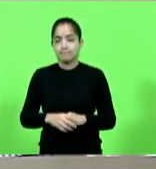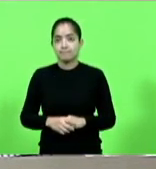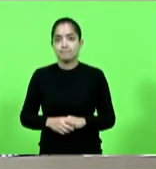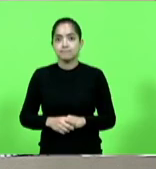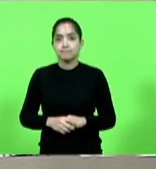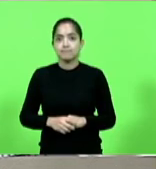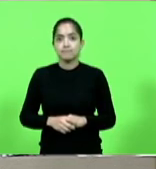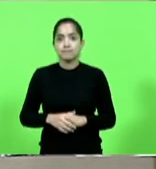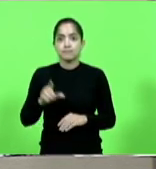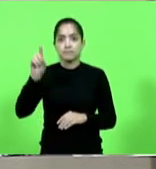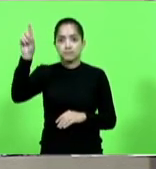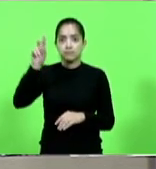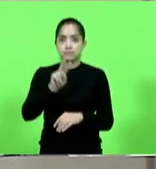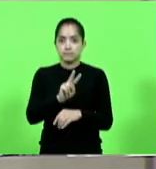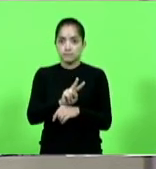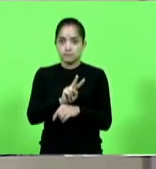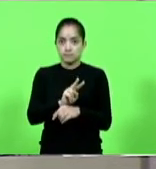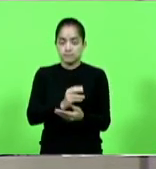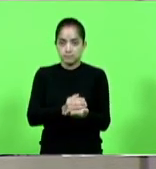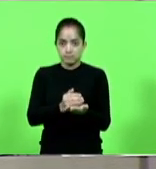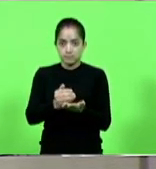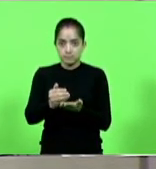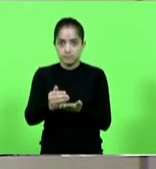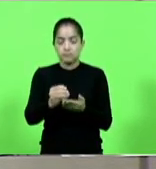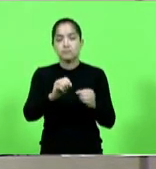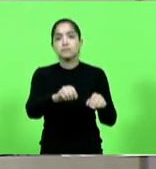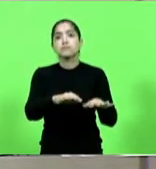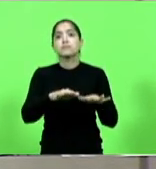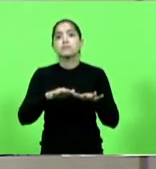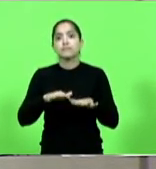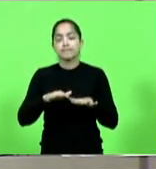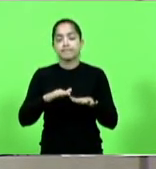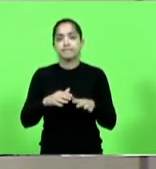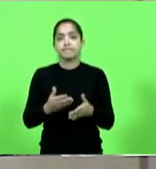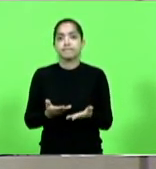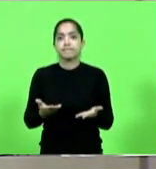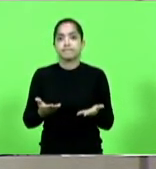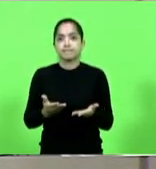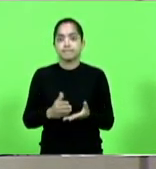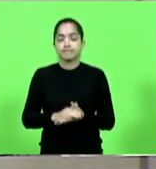Sobre a proteção de Deus, declaro aberta a presente sessão.